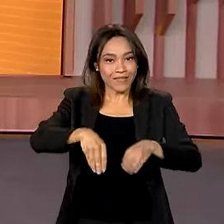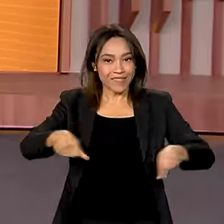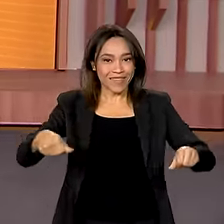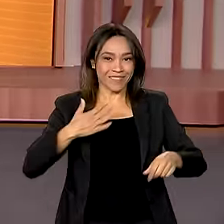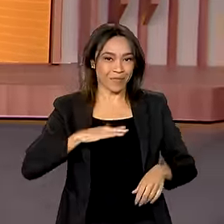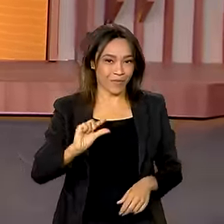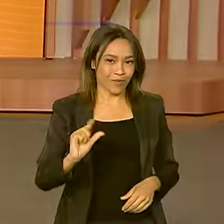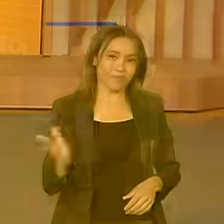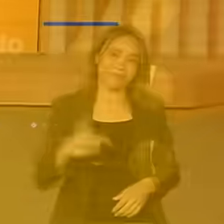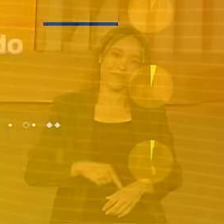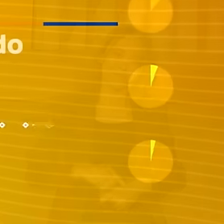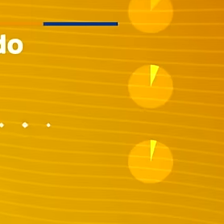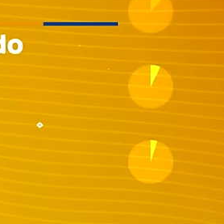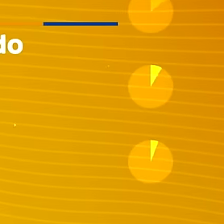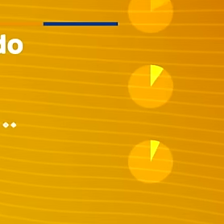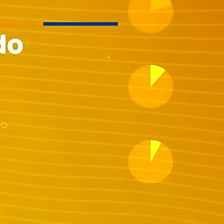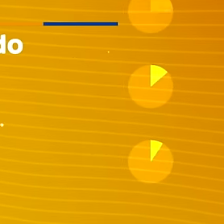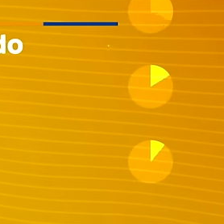em instante.